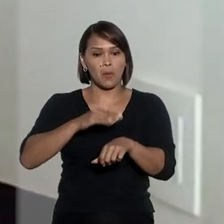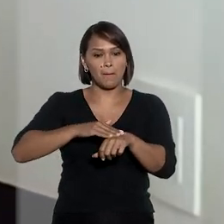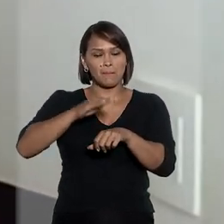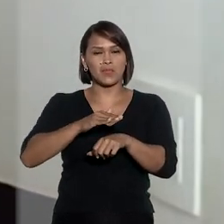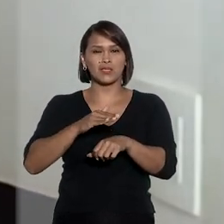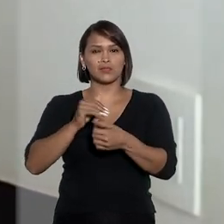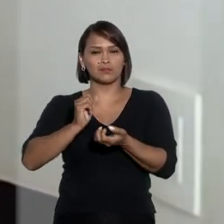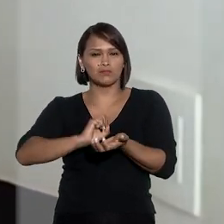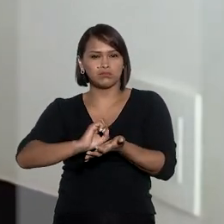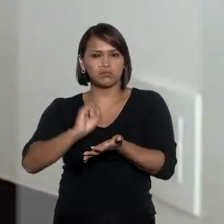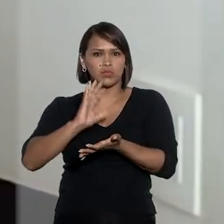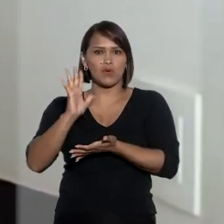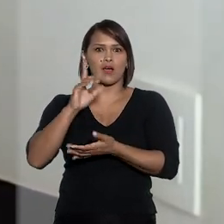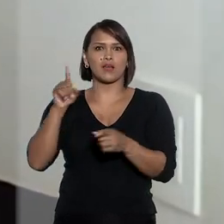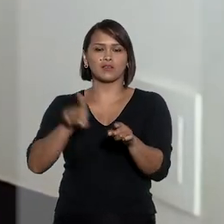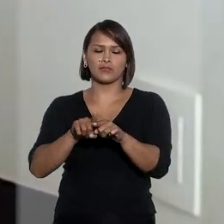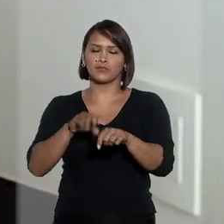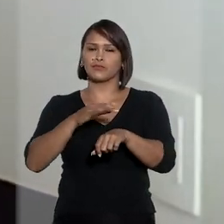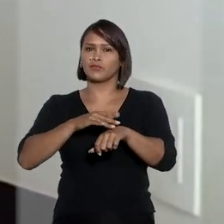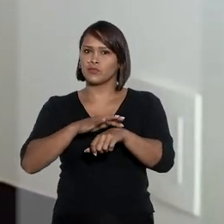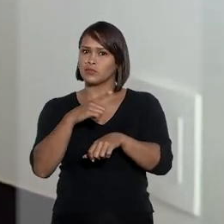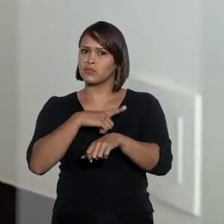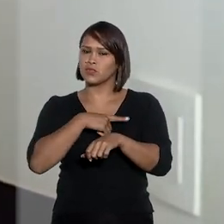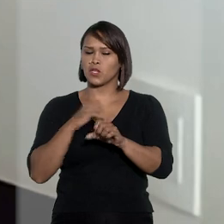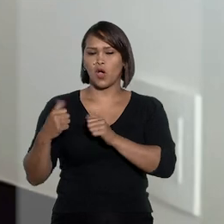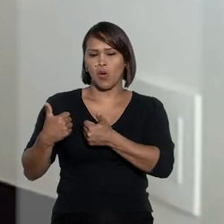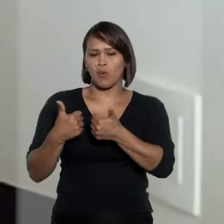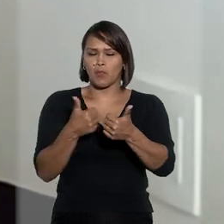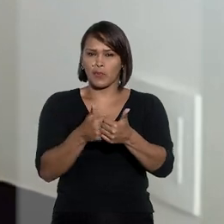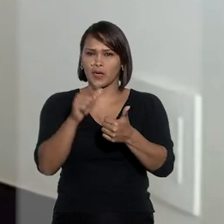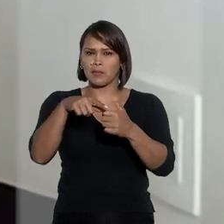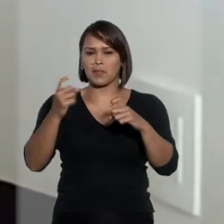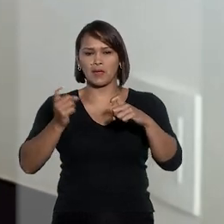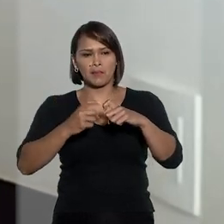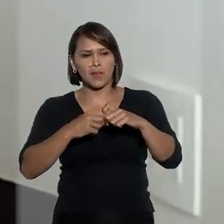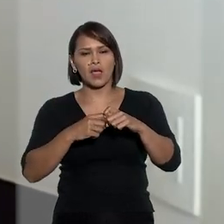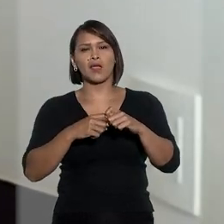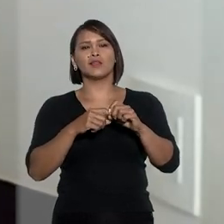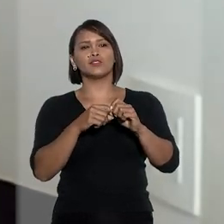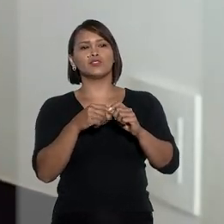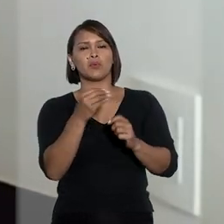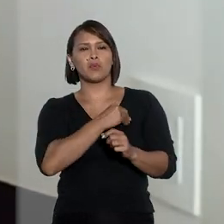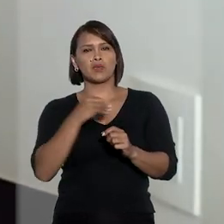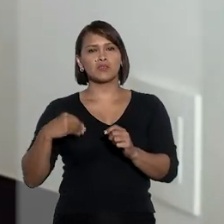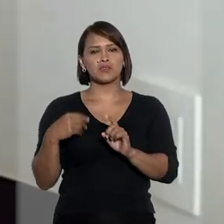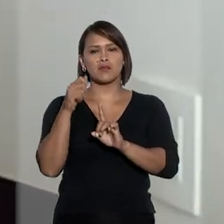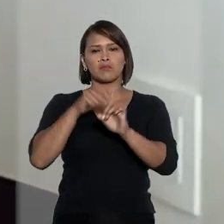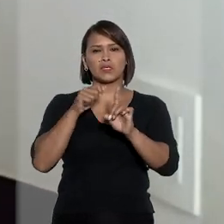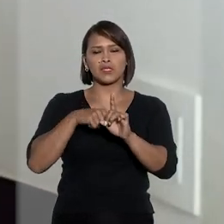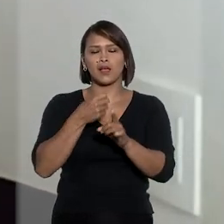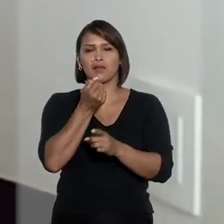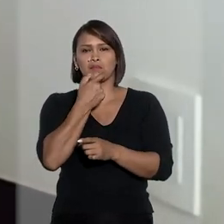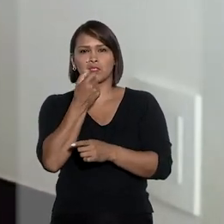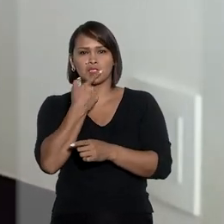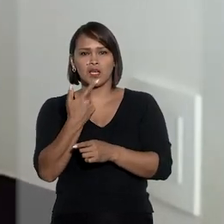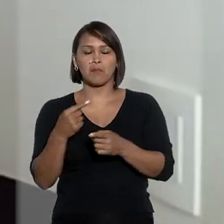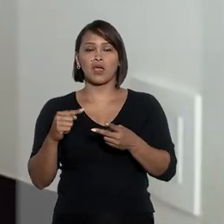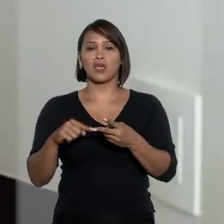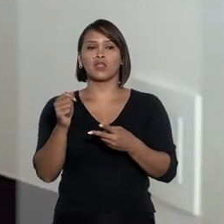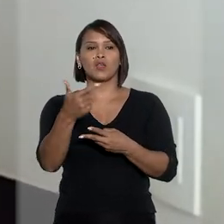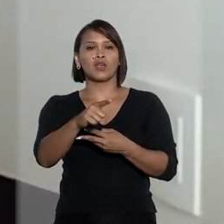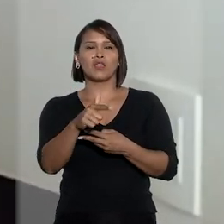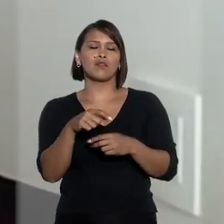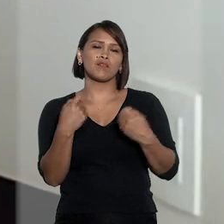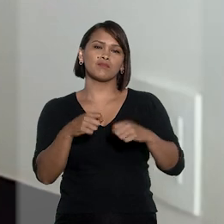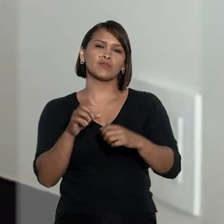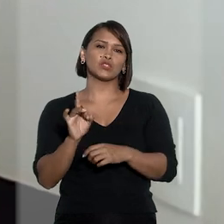mais elevados, porque são doenças de fato que exigem algum tipo de acompanhamento, exames mensais, compra de medicamento, que